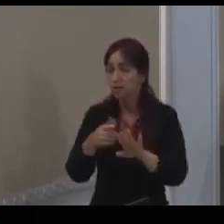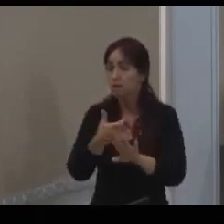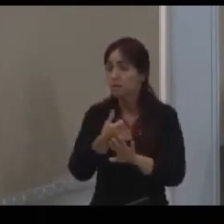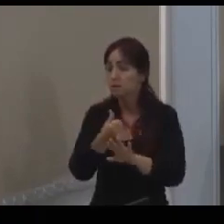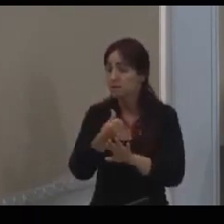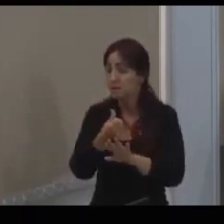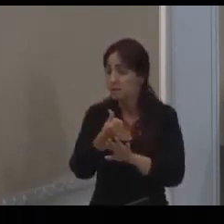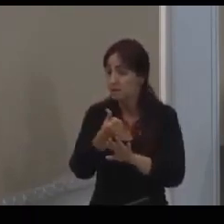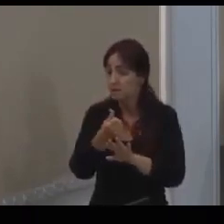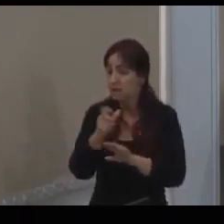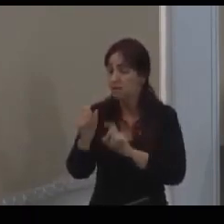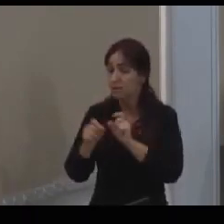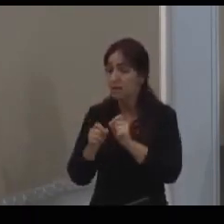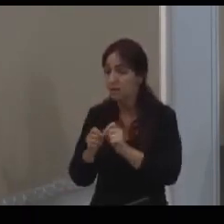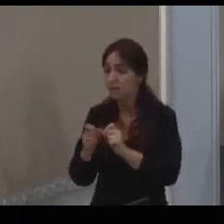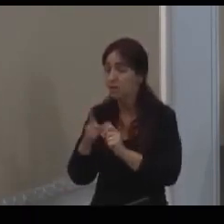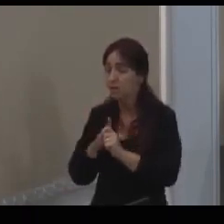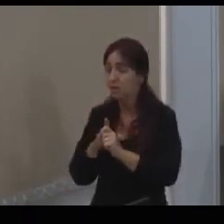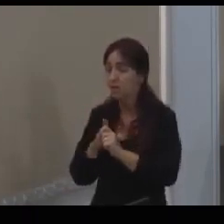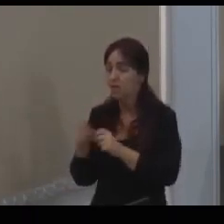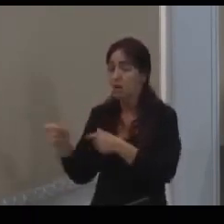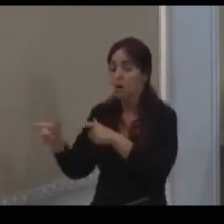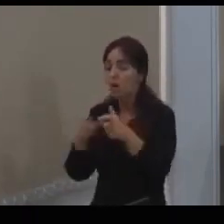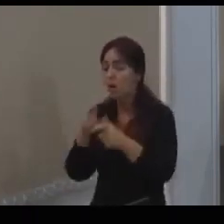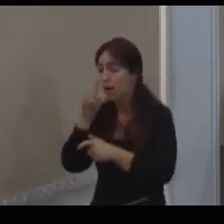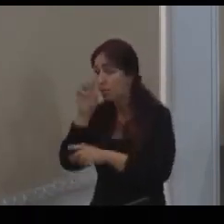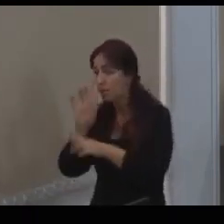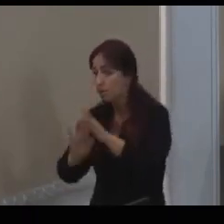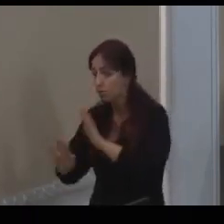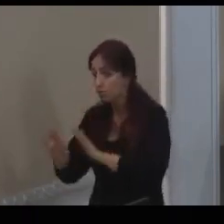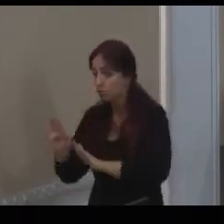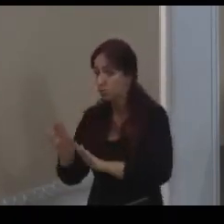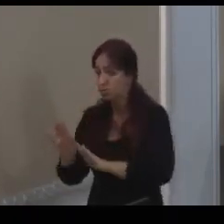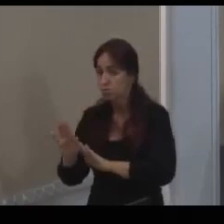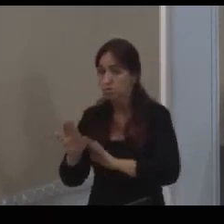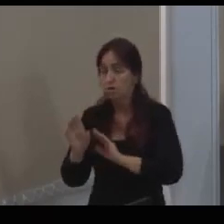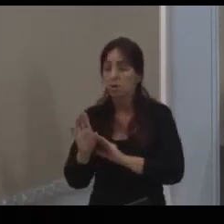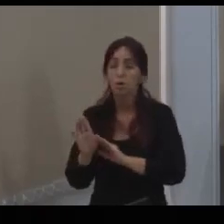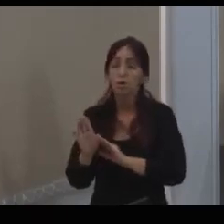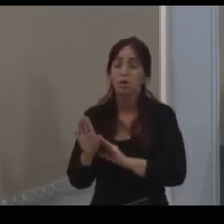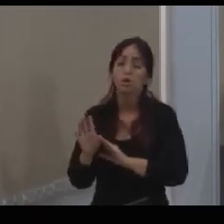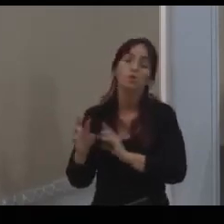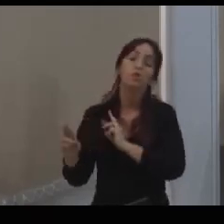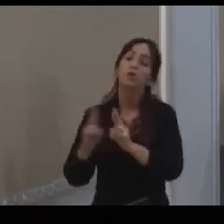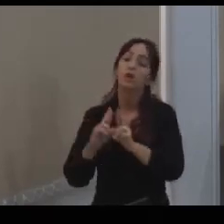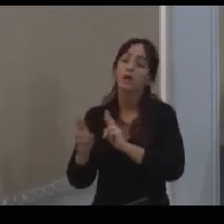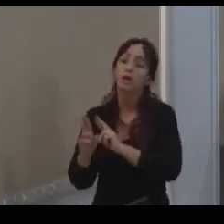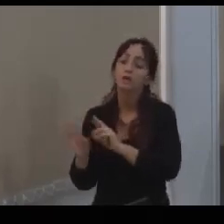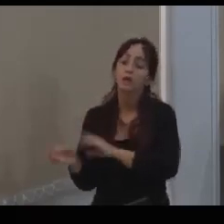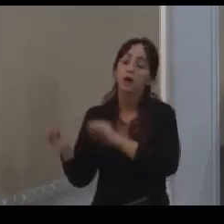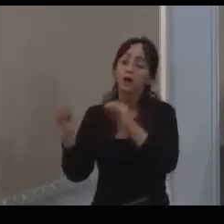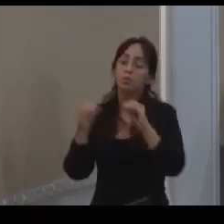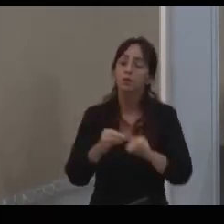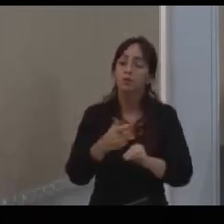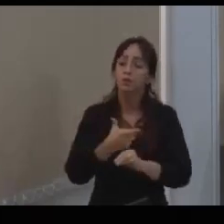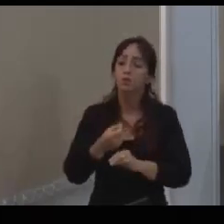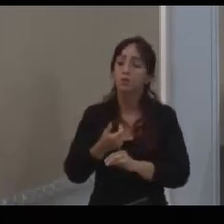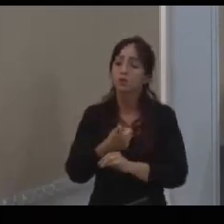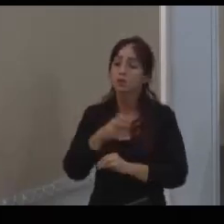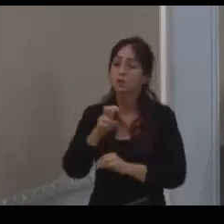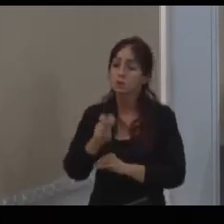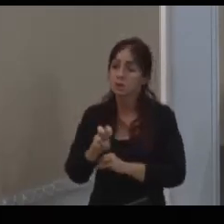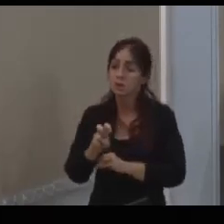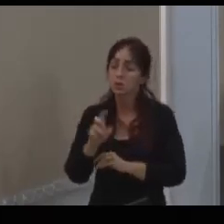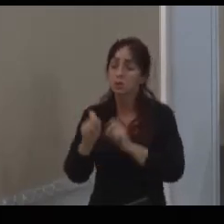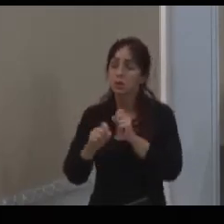atender as obras de encostas. Com relação ao reassentamento ainda, para o ano de 2025, a gente tem a